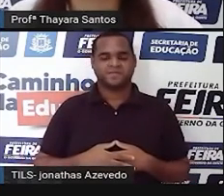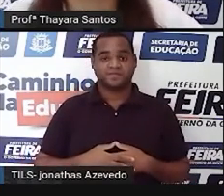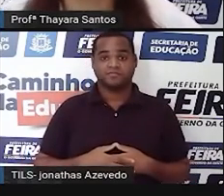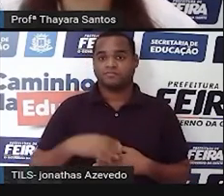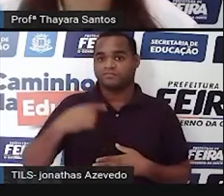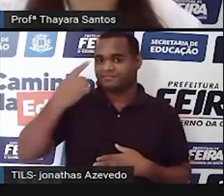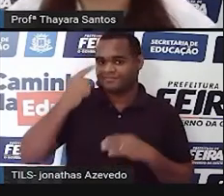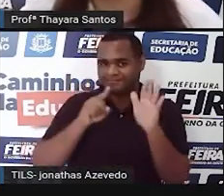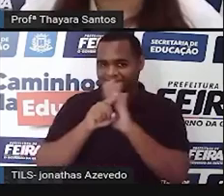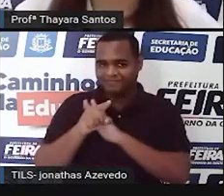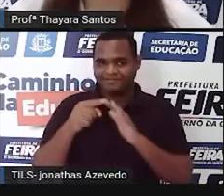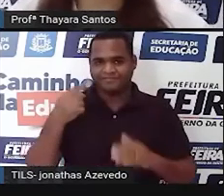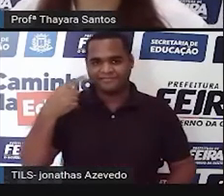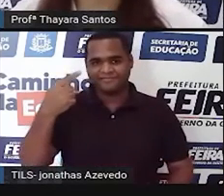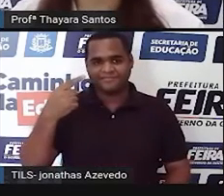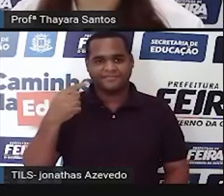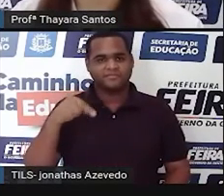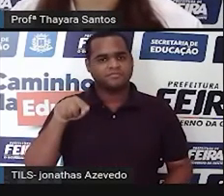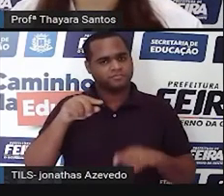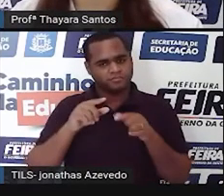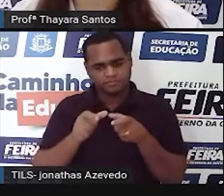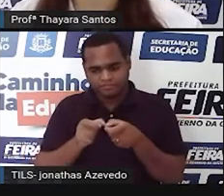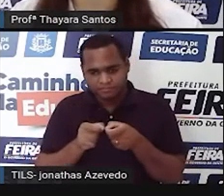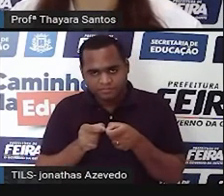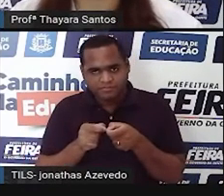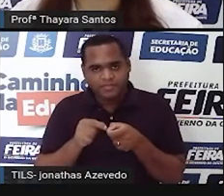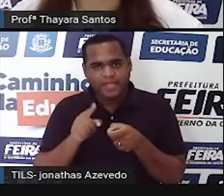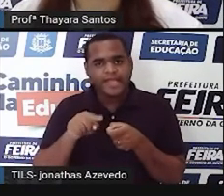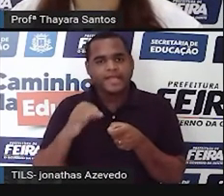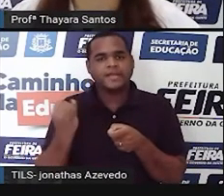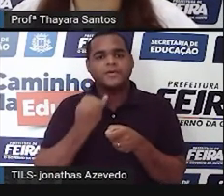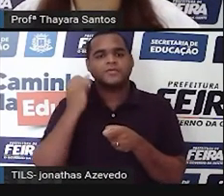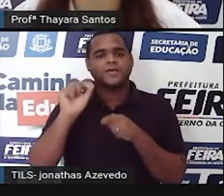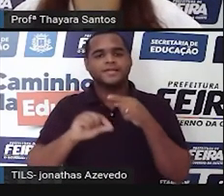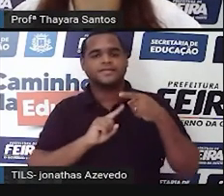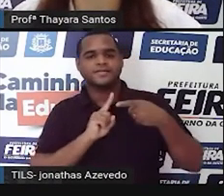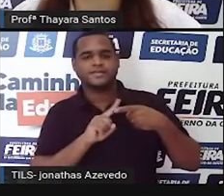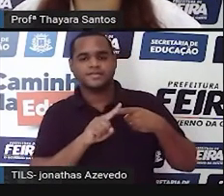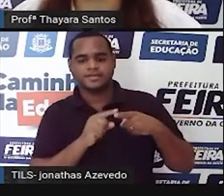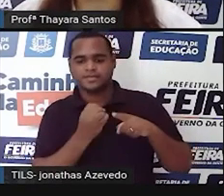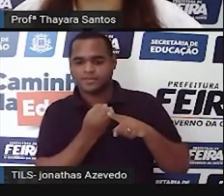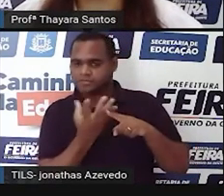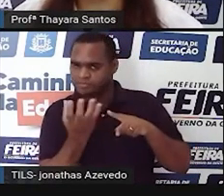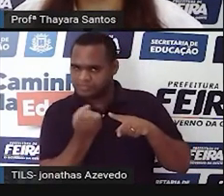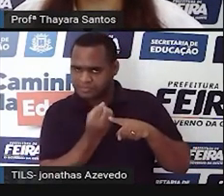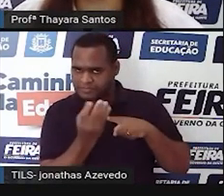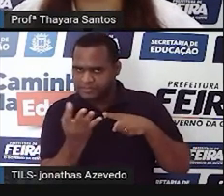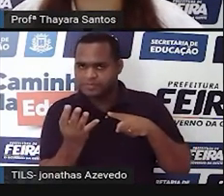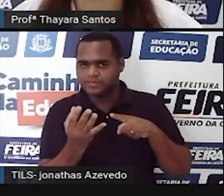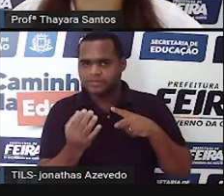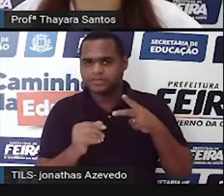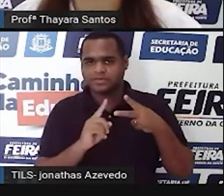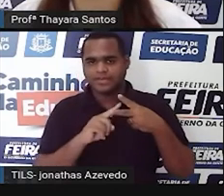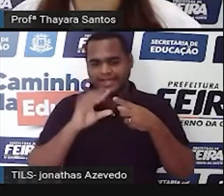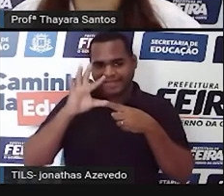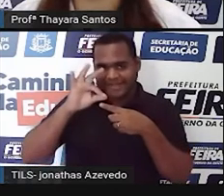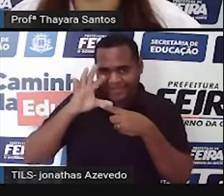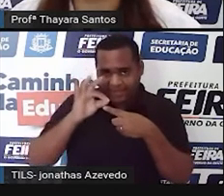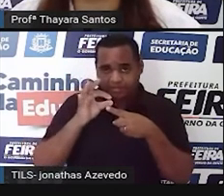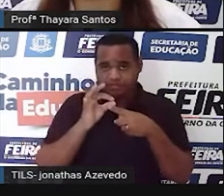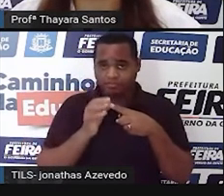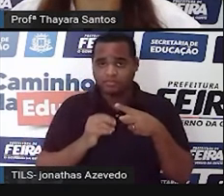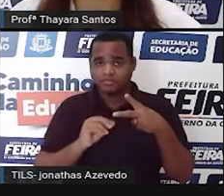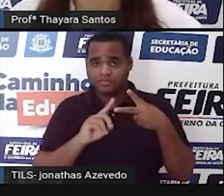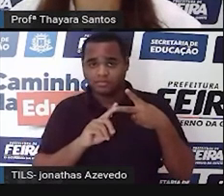Primeira pergunta. A função do saco escrotal é, letra A, produzir espermatozoides, produzir o líquido